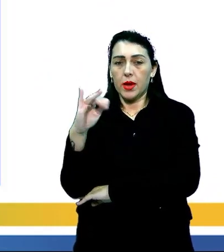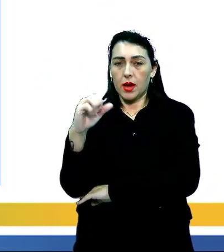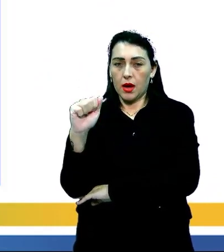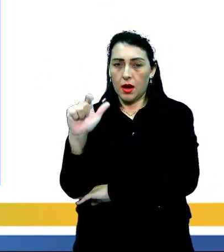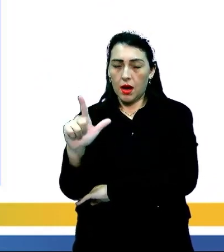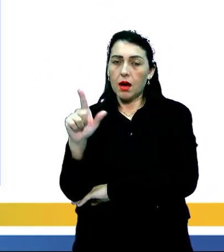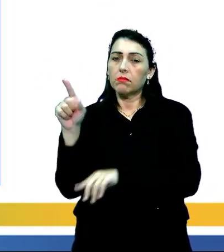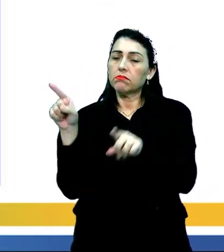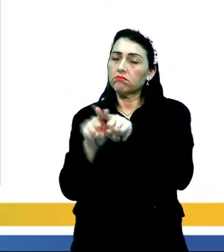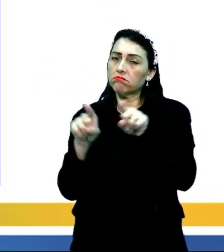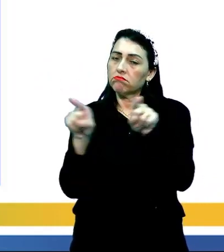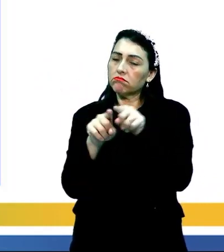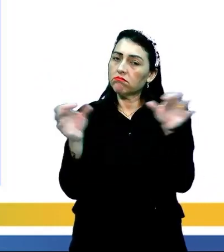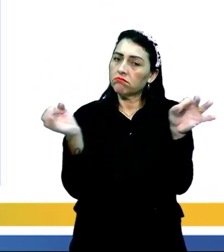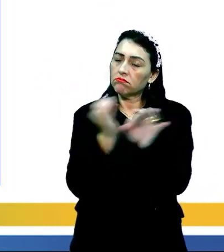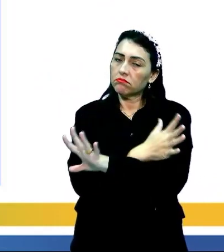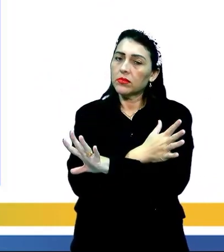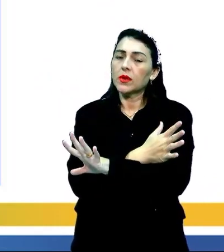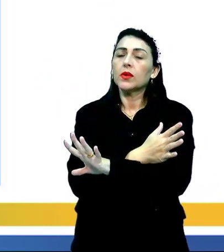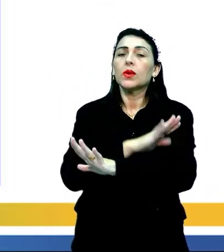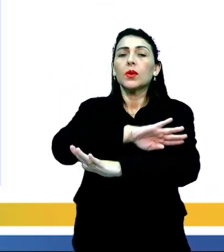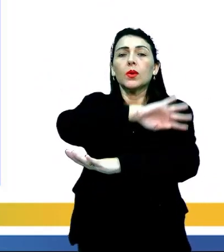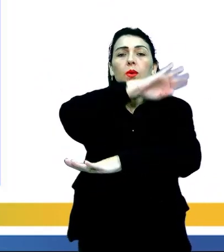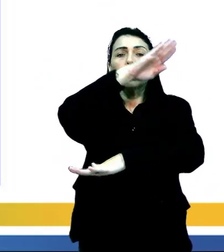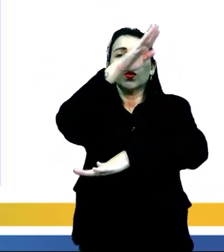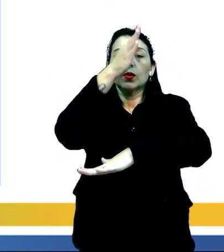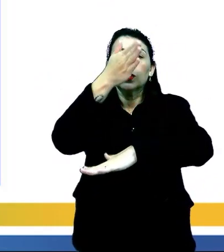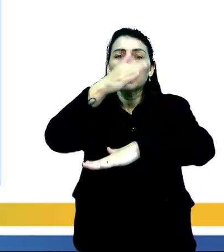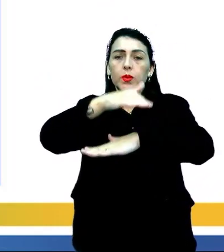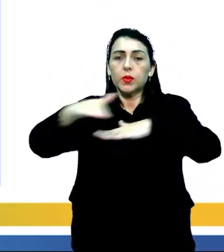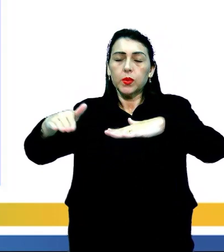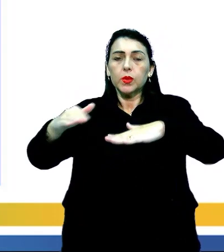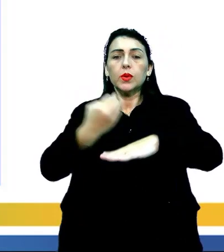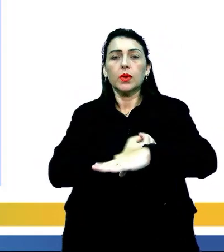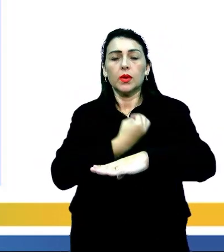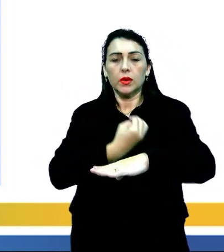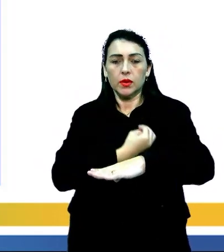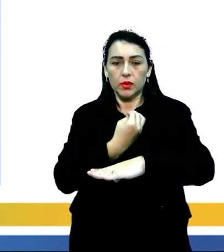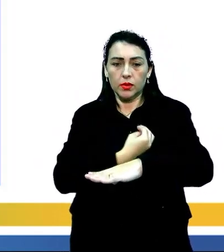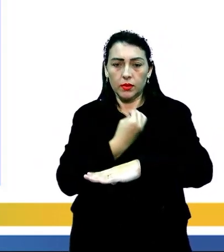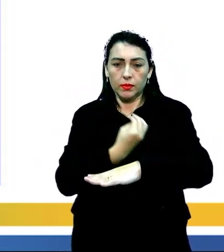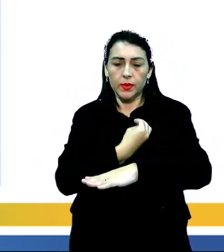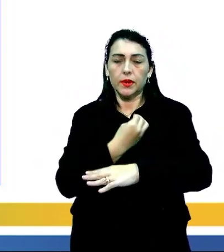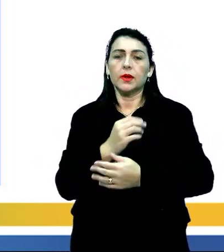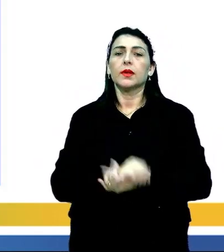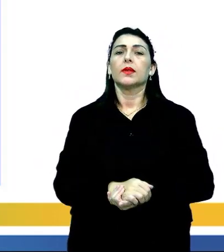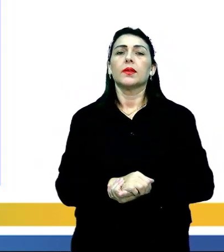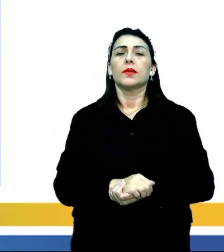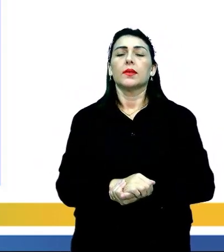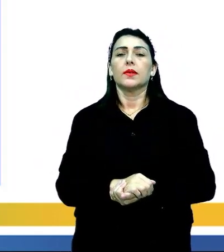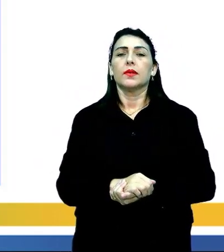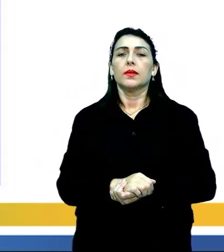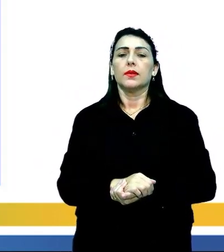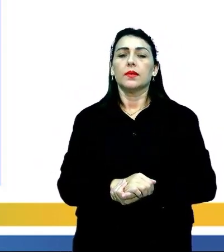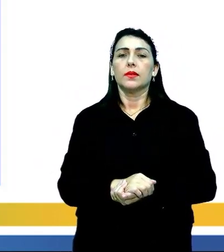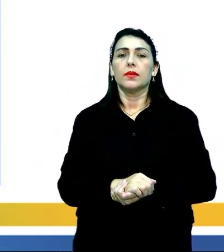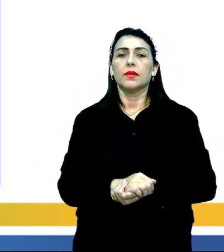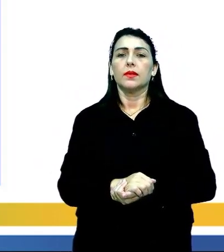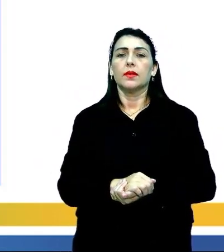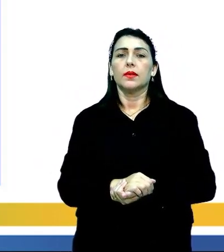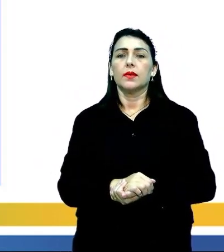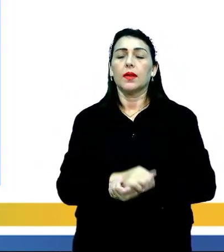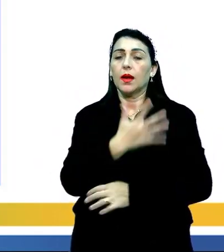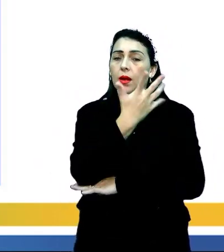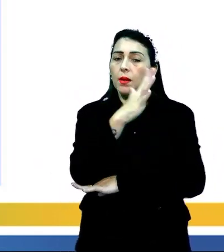aí pode ser formada aí por domínio de planaltos e a presença aí das questas, ok? Então, essa é a